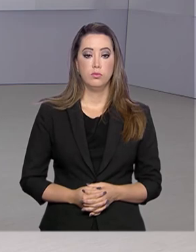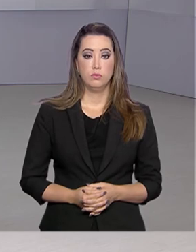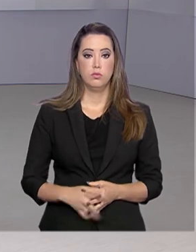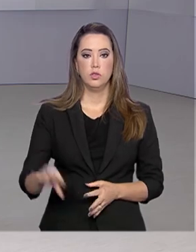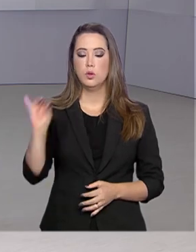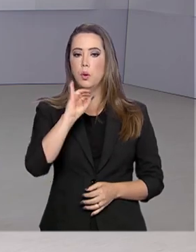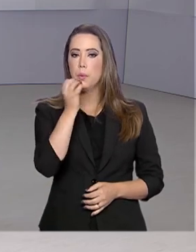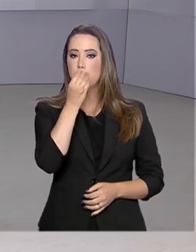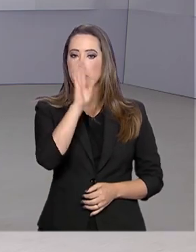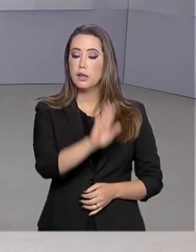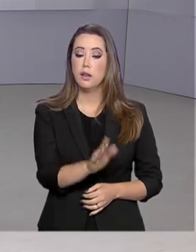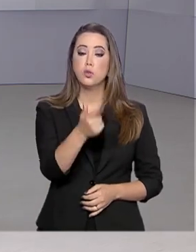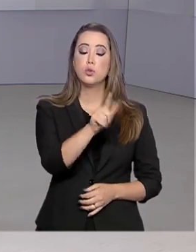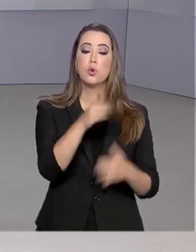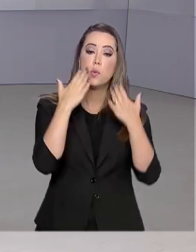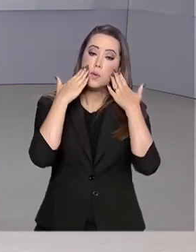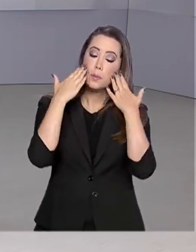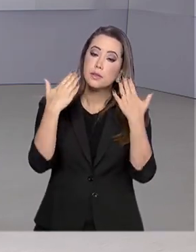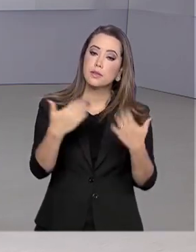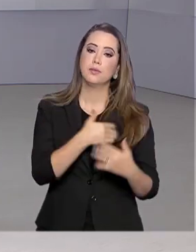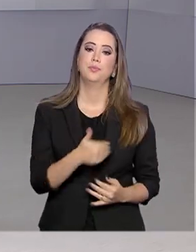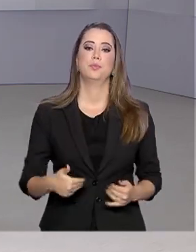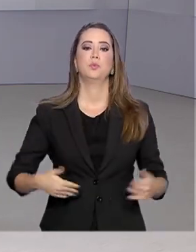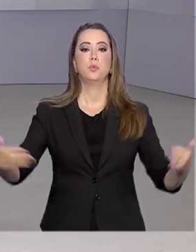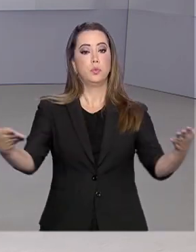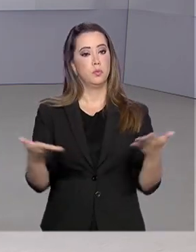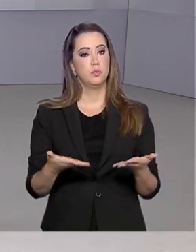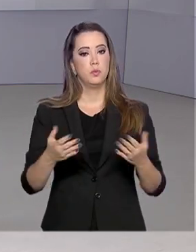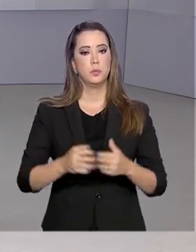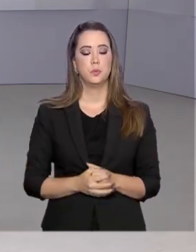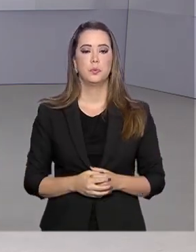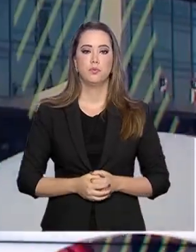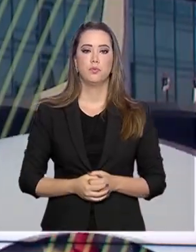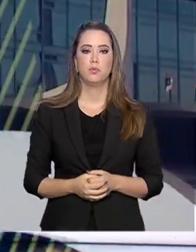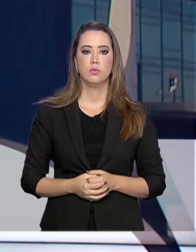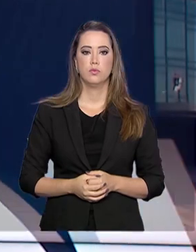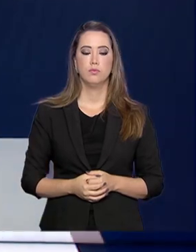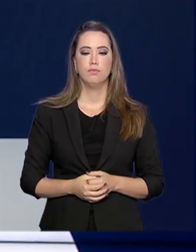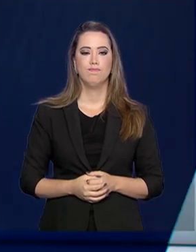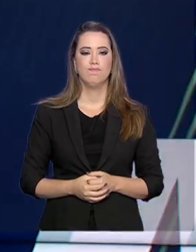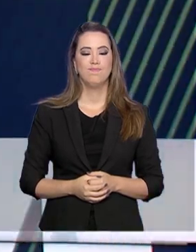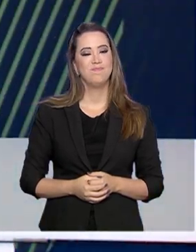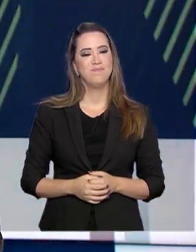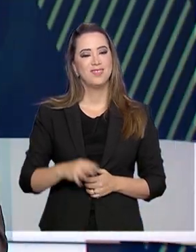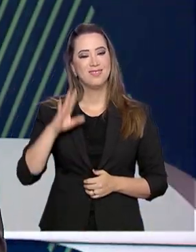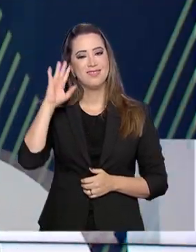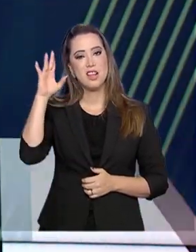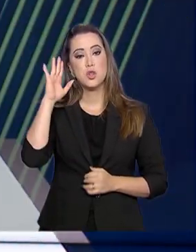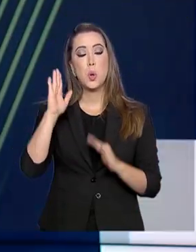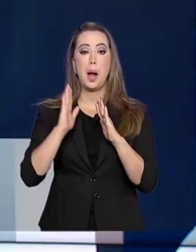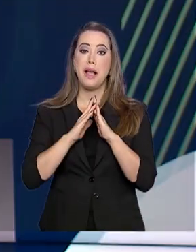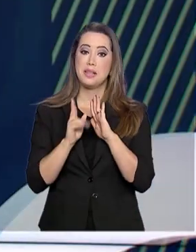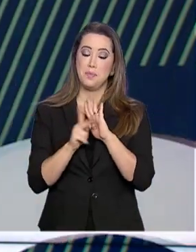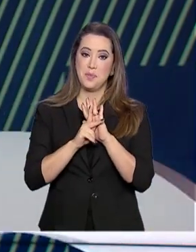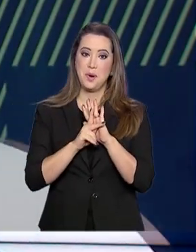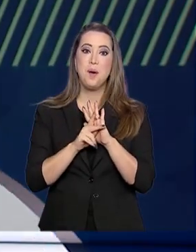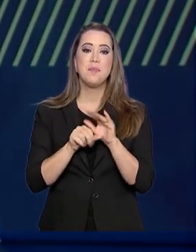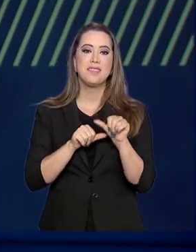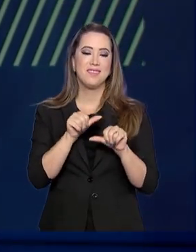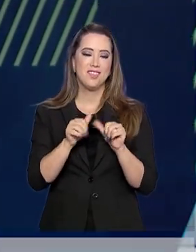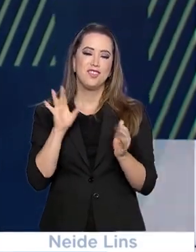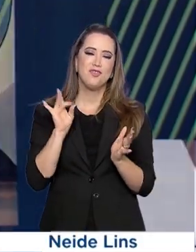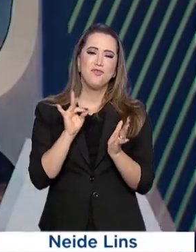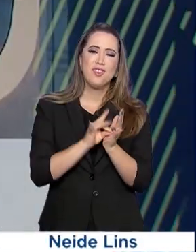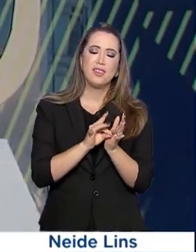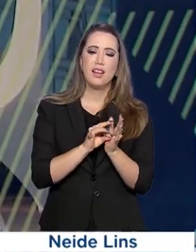Olá, boa tarde. Estamos de volta com mais uma edição do Governo Agora. O sonho da casa própria virando realidade para